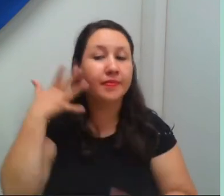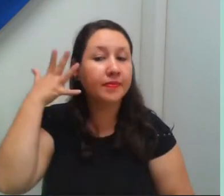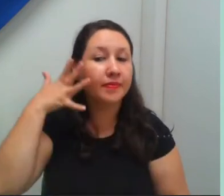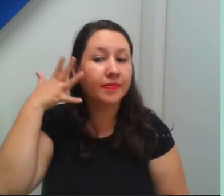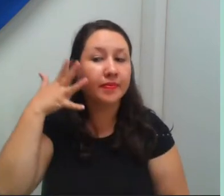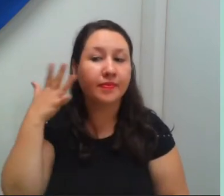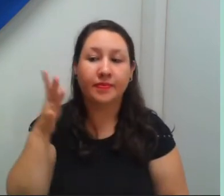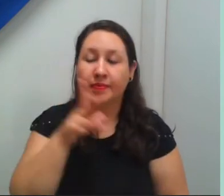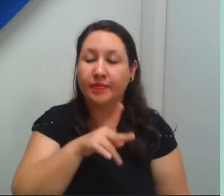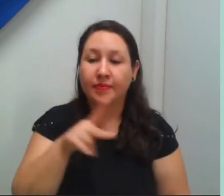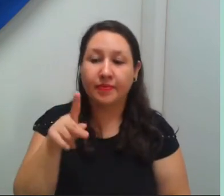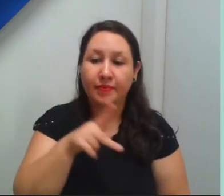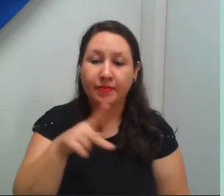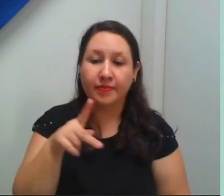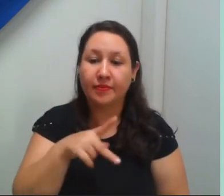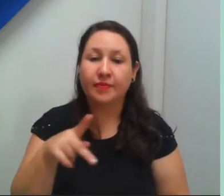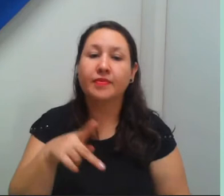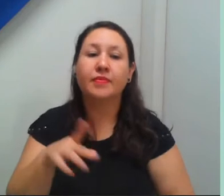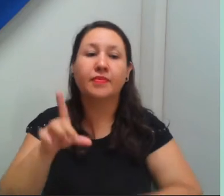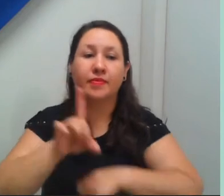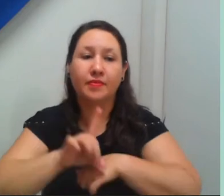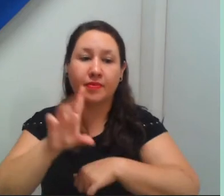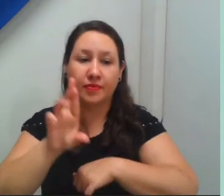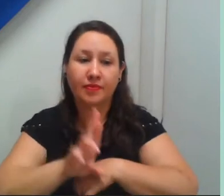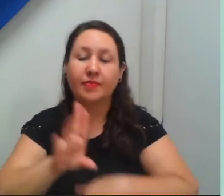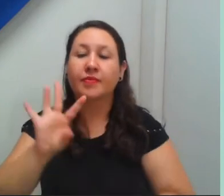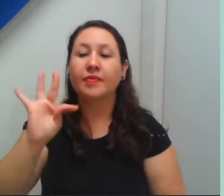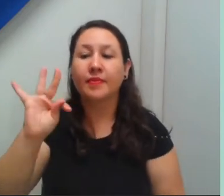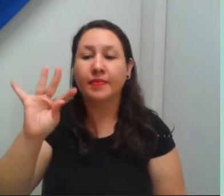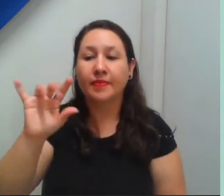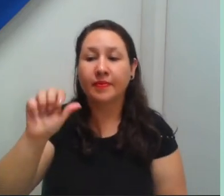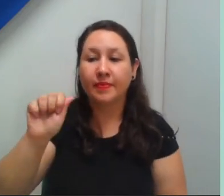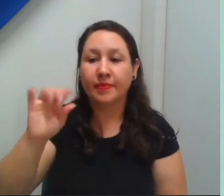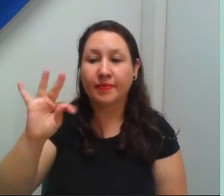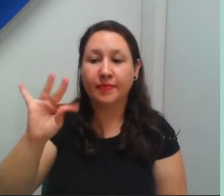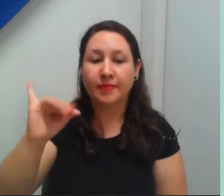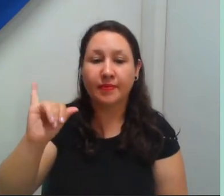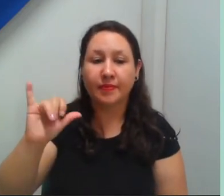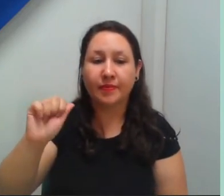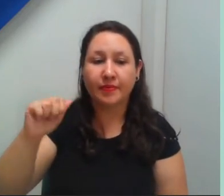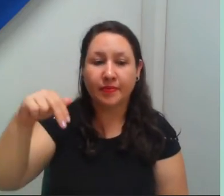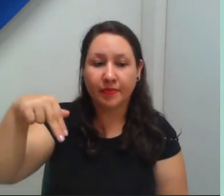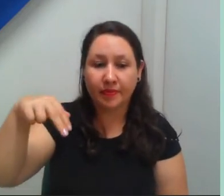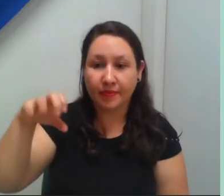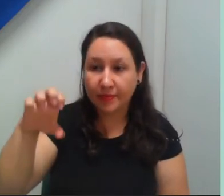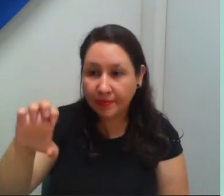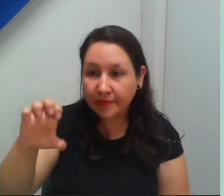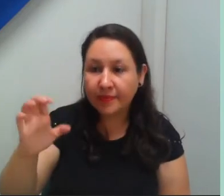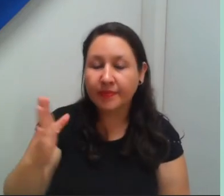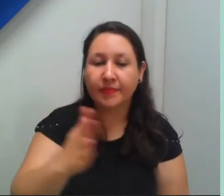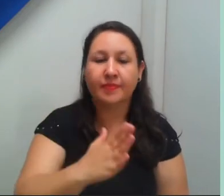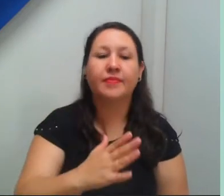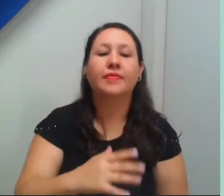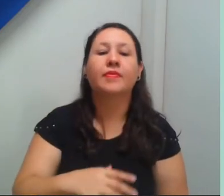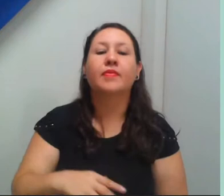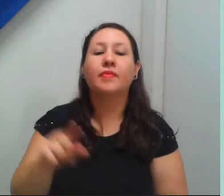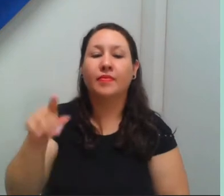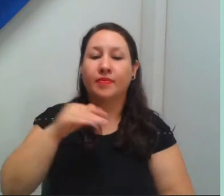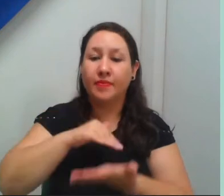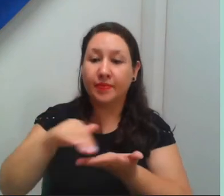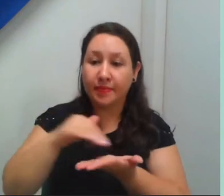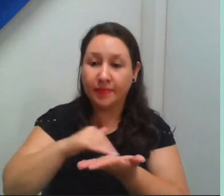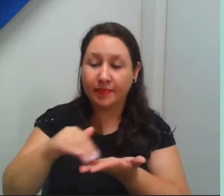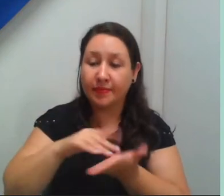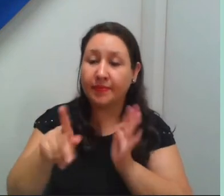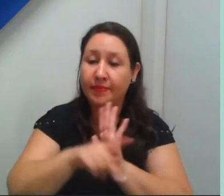doutora Tatiane Loureiro, secretária regional da Sociedade Brasileira para o Progresso da Ciência, e nos falará aí um